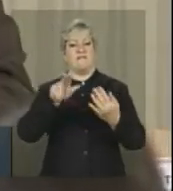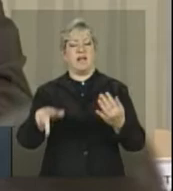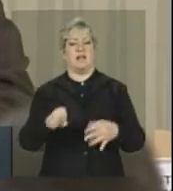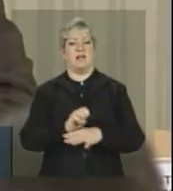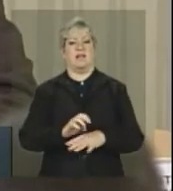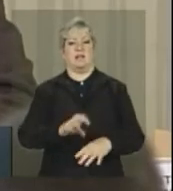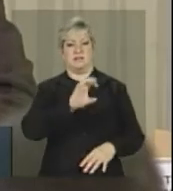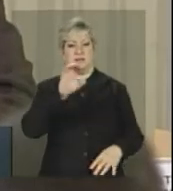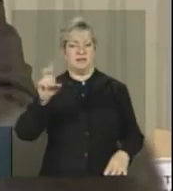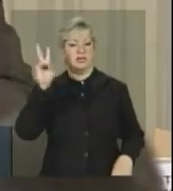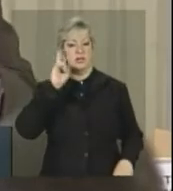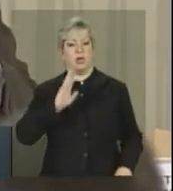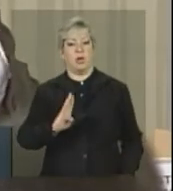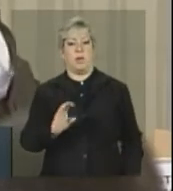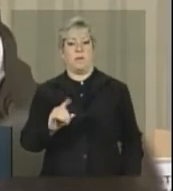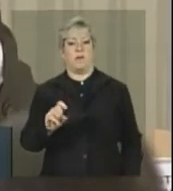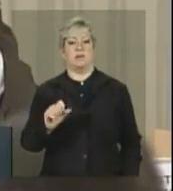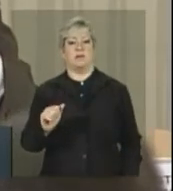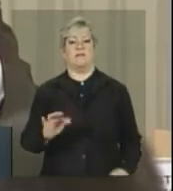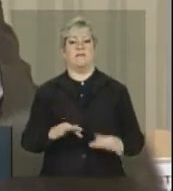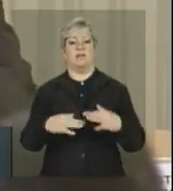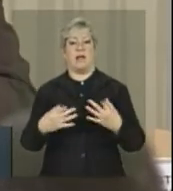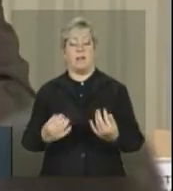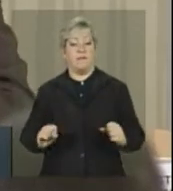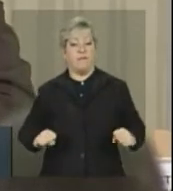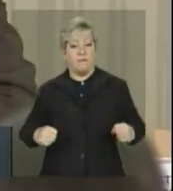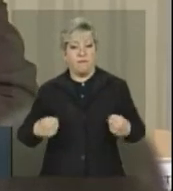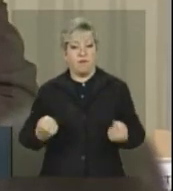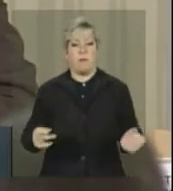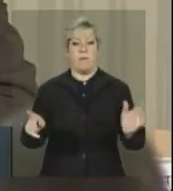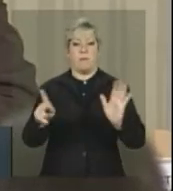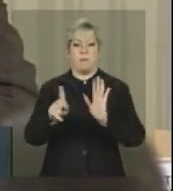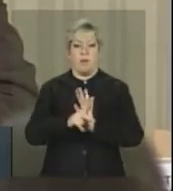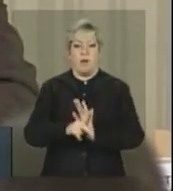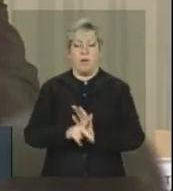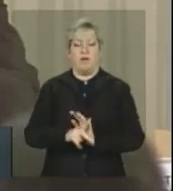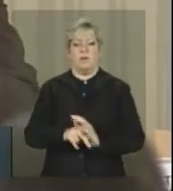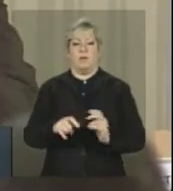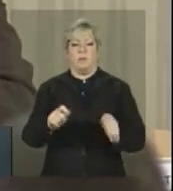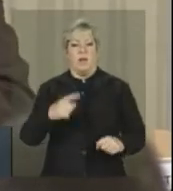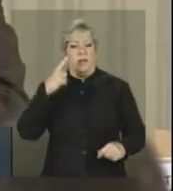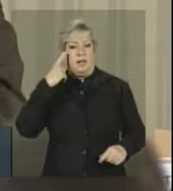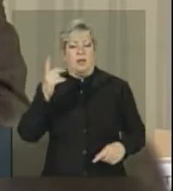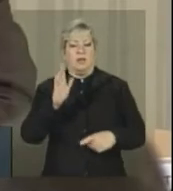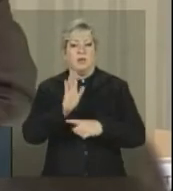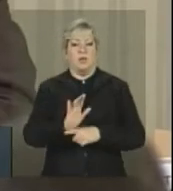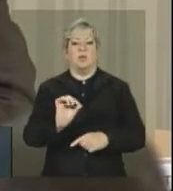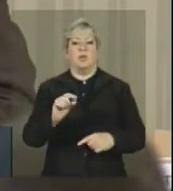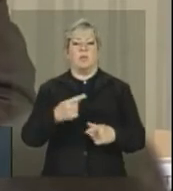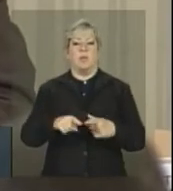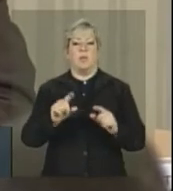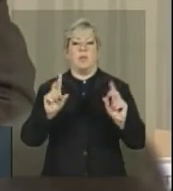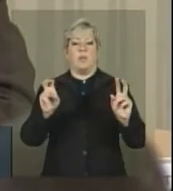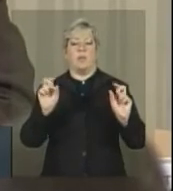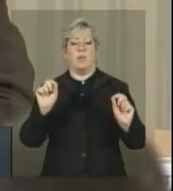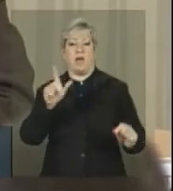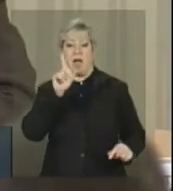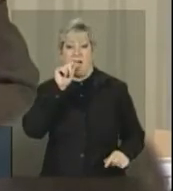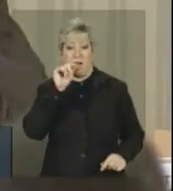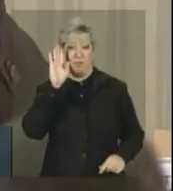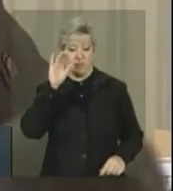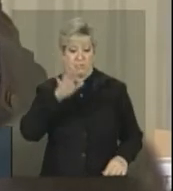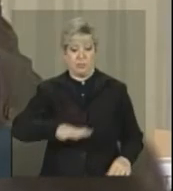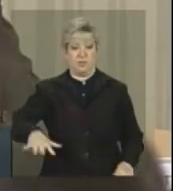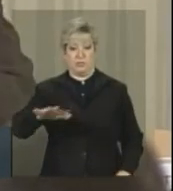da Bolsa Família, com esforço próprio no sentido de dar solução para a questão da água, especialmente na questão do